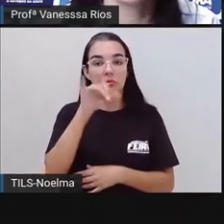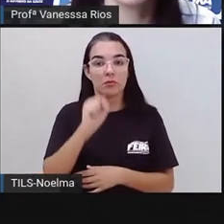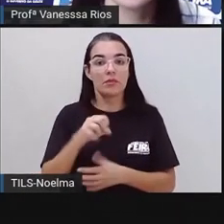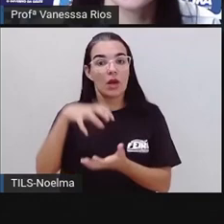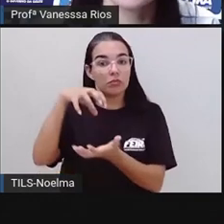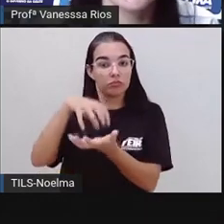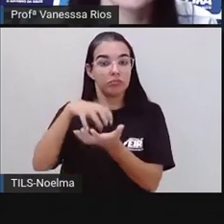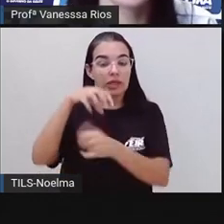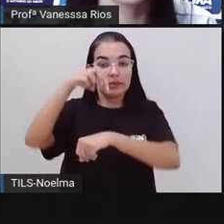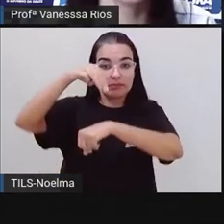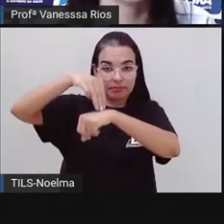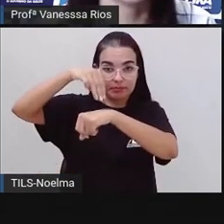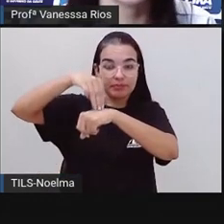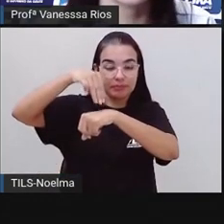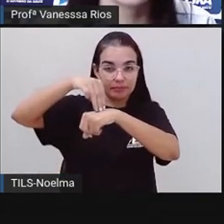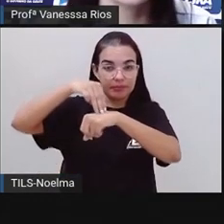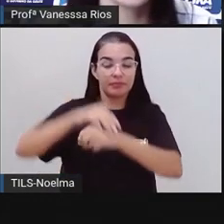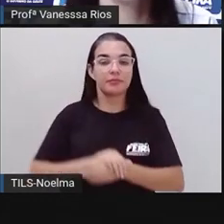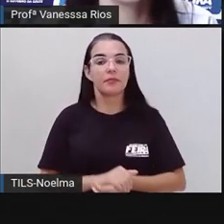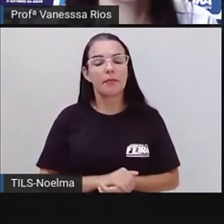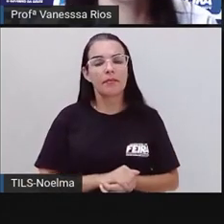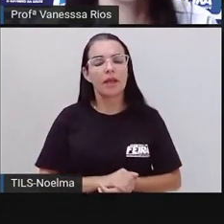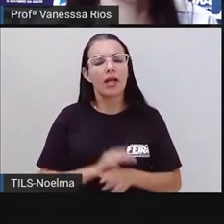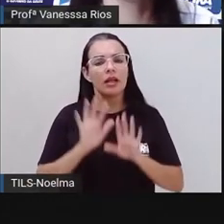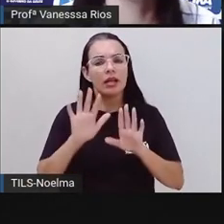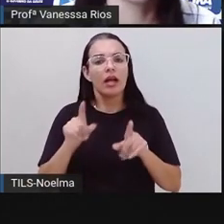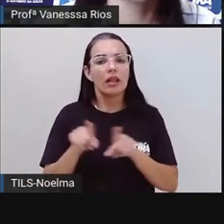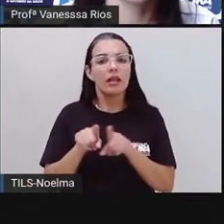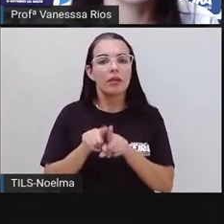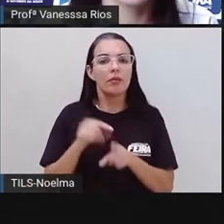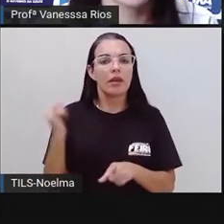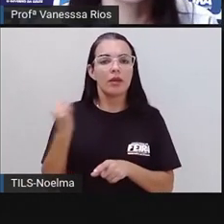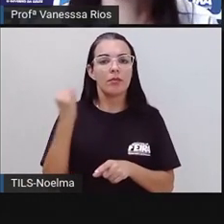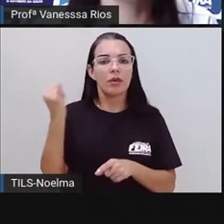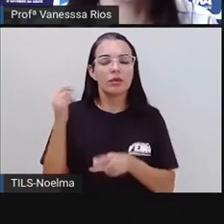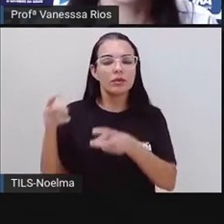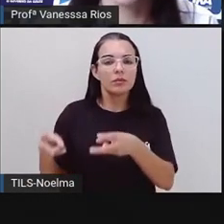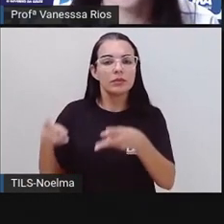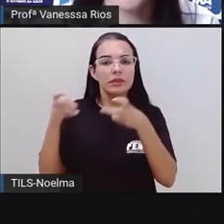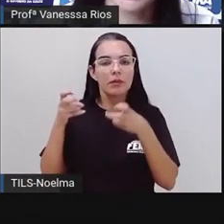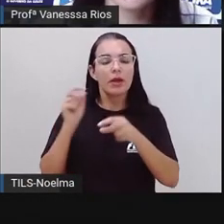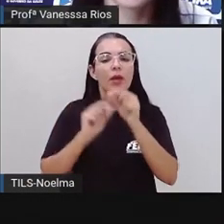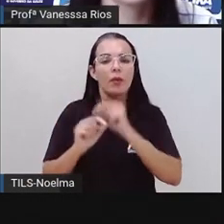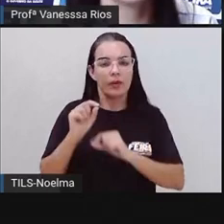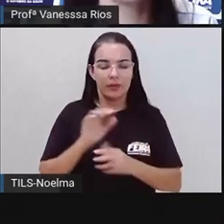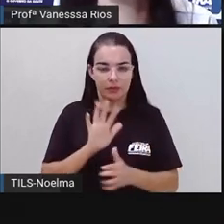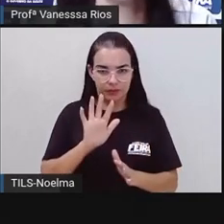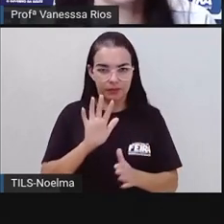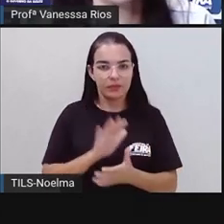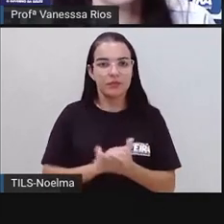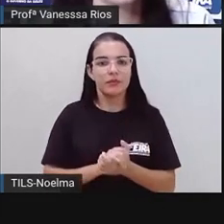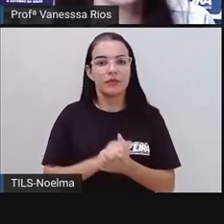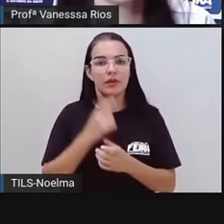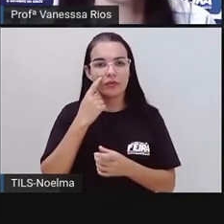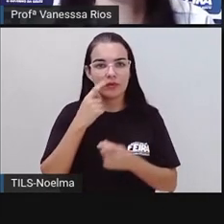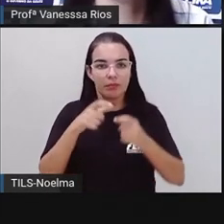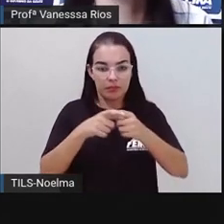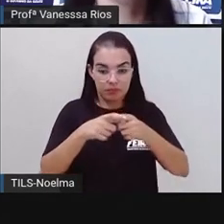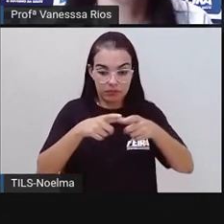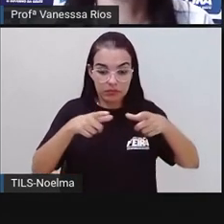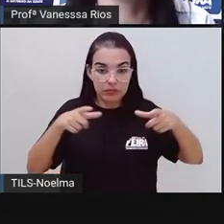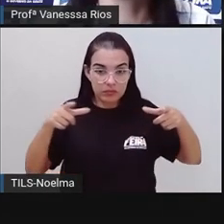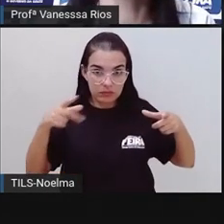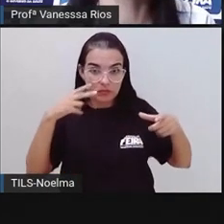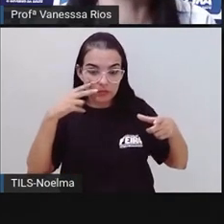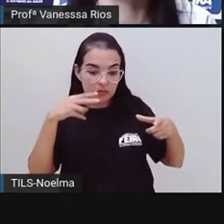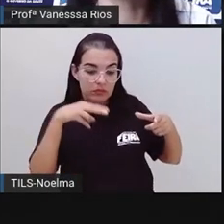município de Feira de Santana. E é interessante a gente perceber num primeiro momento, dentro dessa observação,